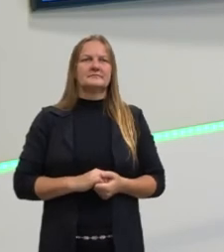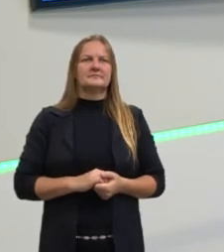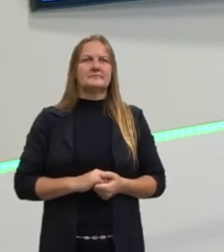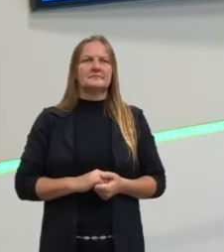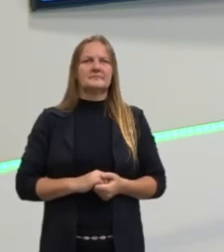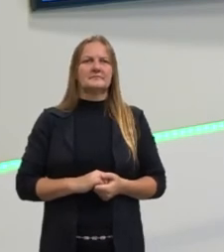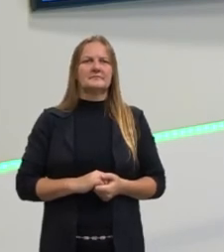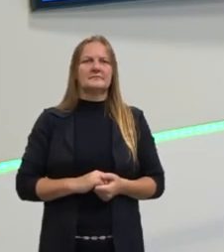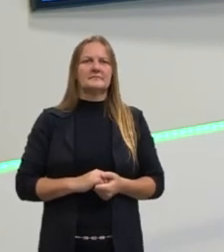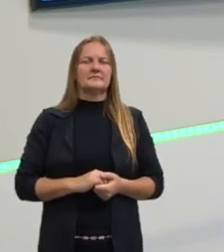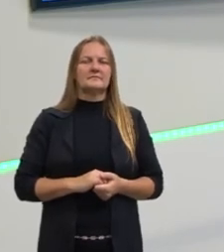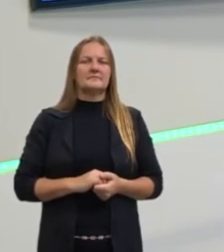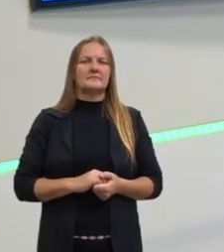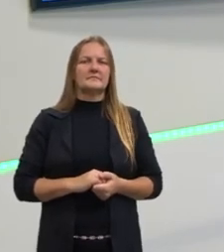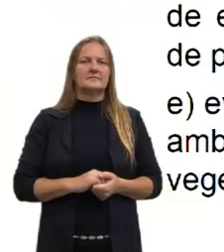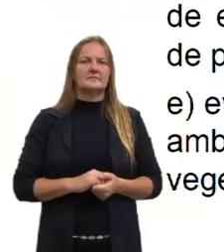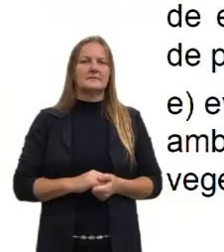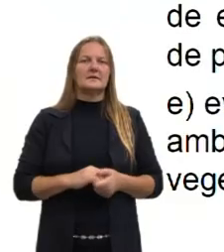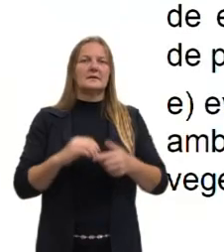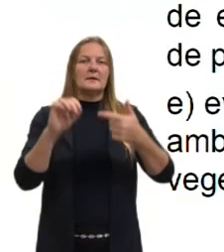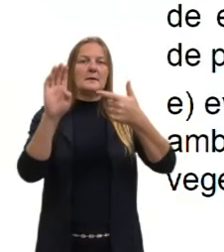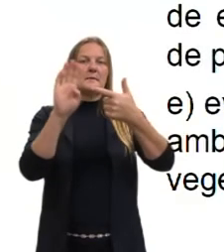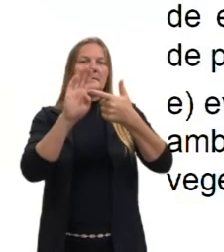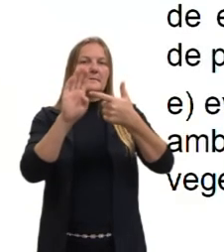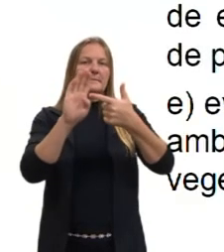nível de ecologia. B,